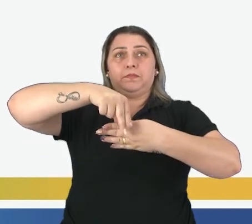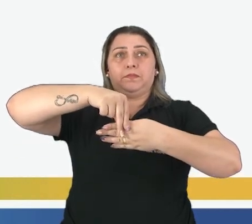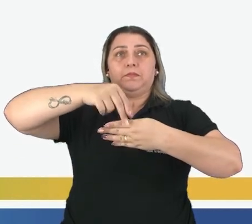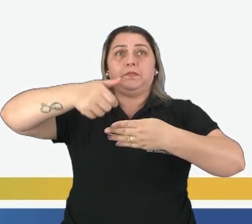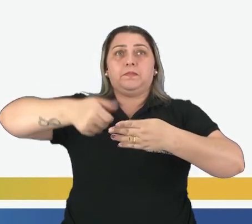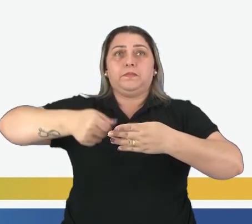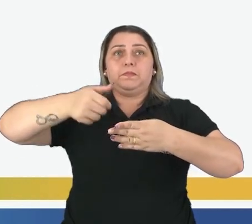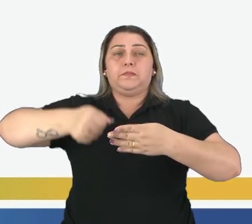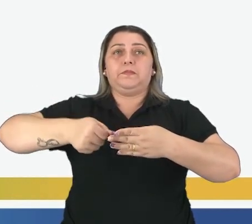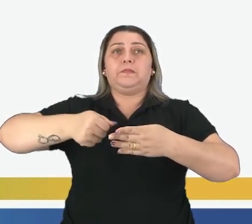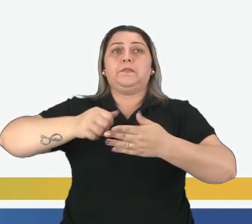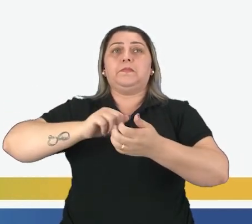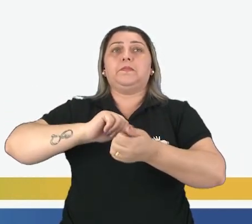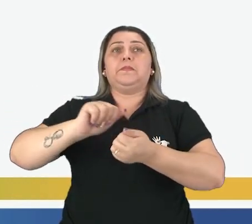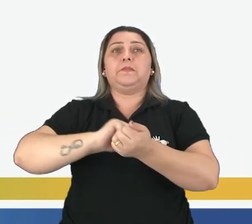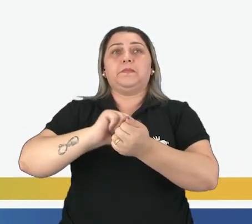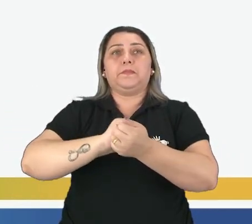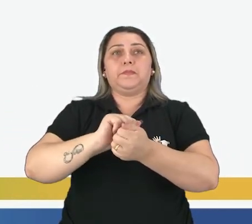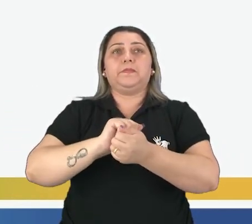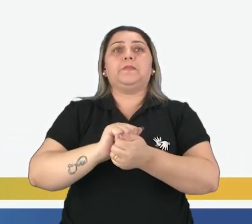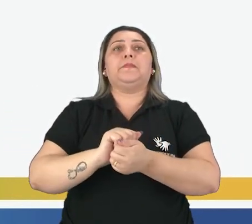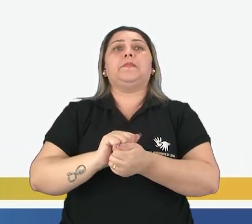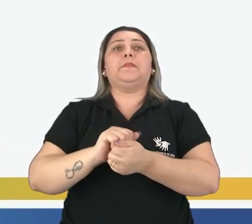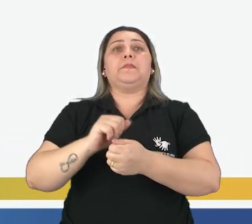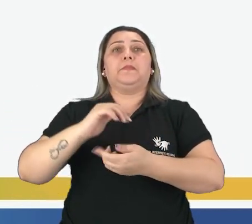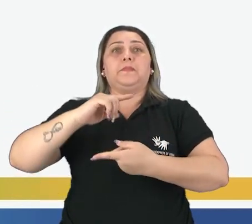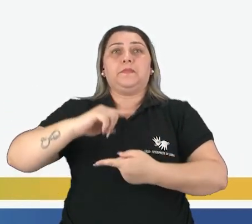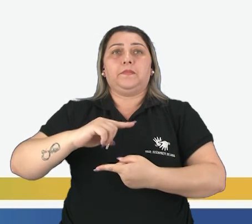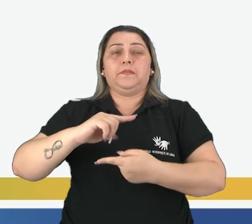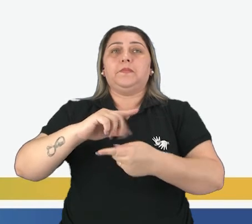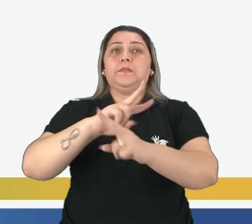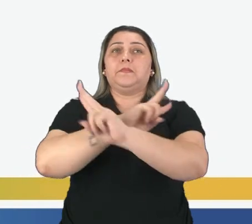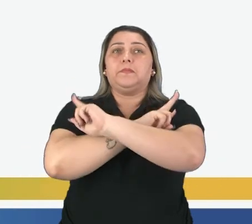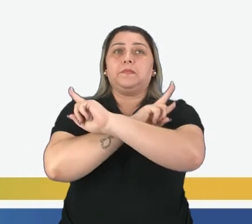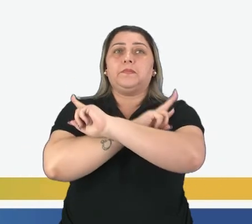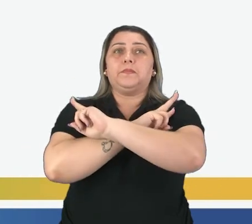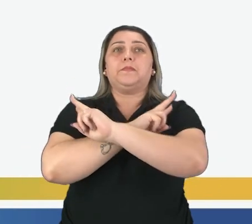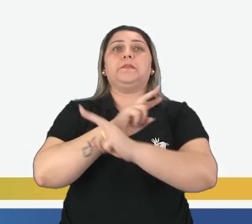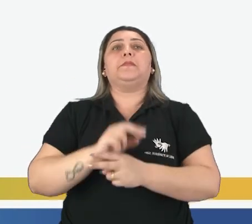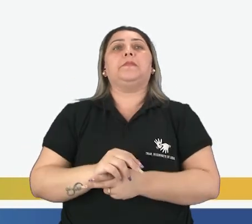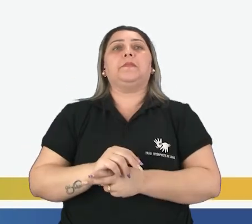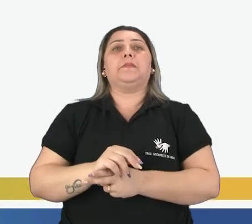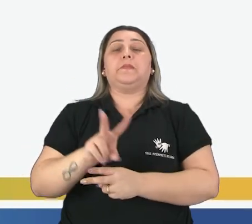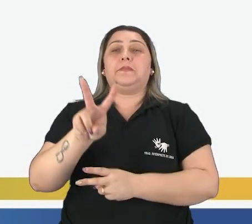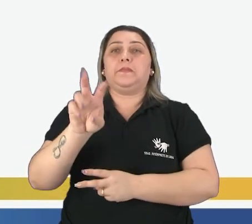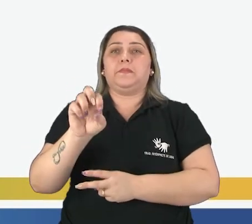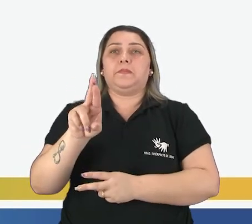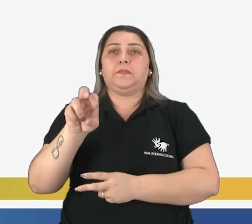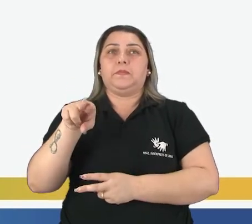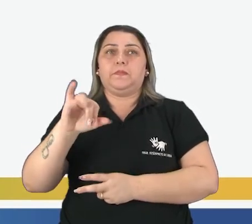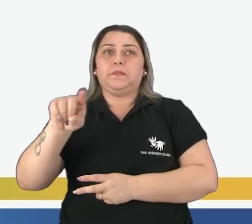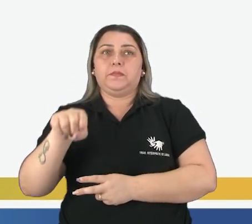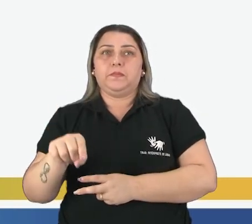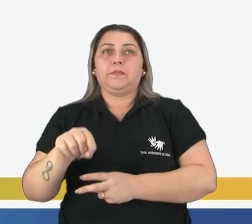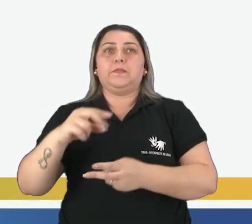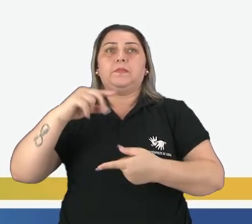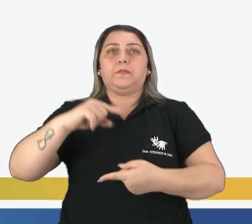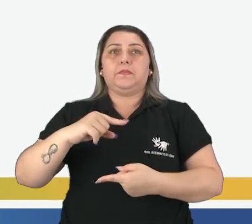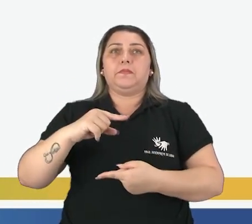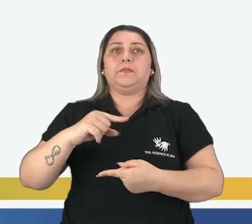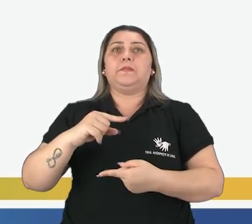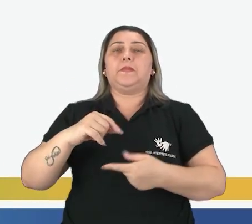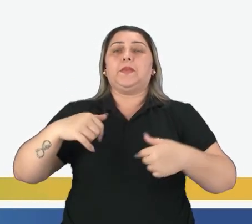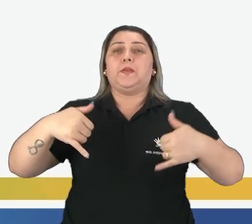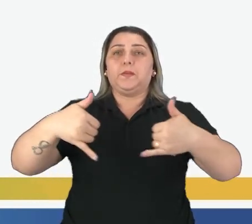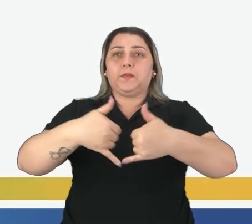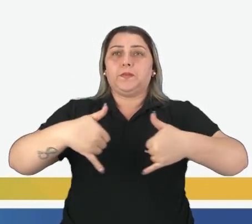grampos, as esponjas de aço, as latas de inseticidas, né? Latas de verniz, latas